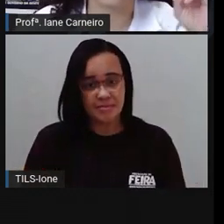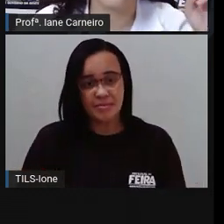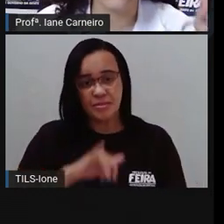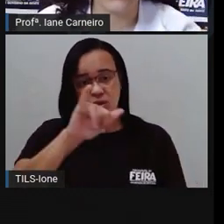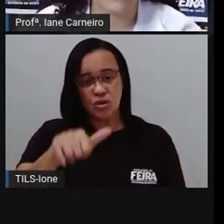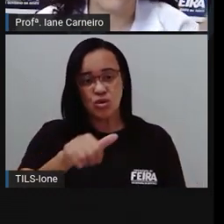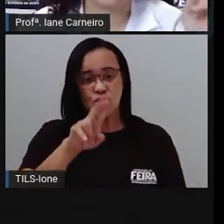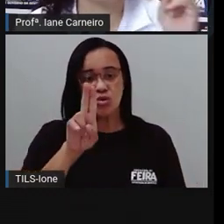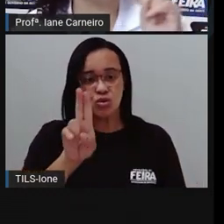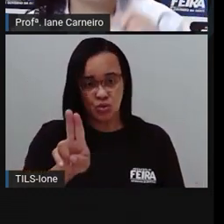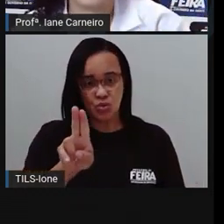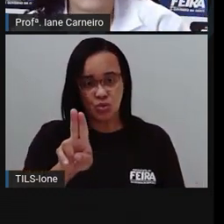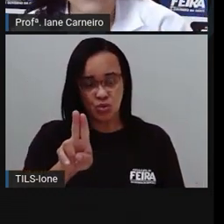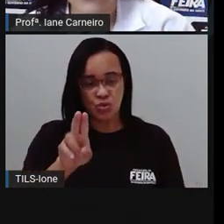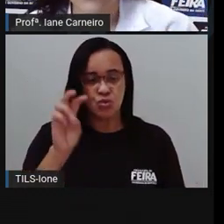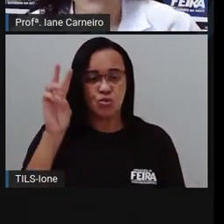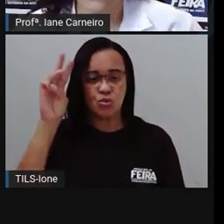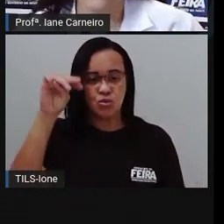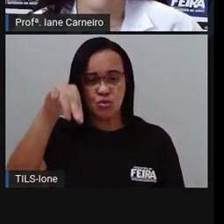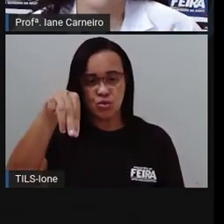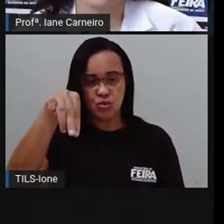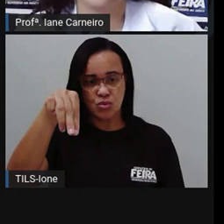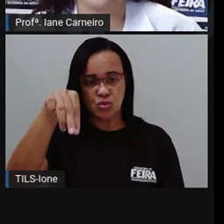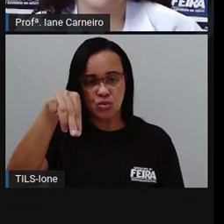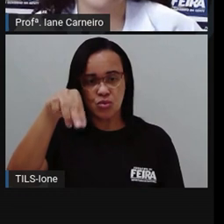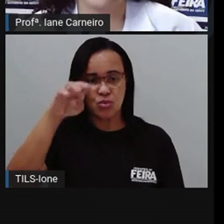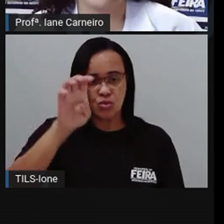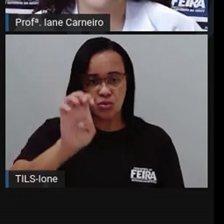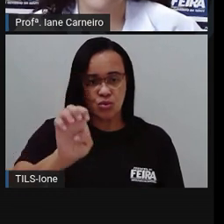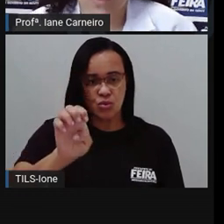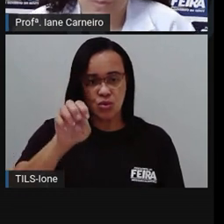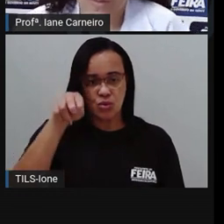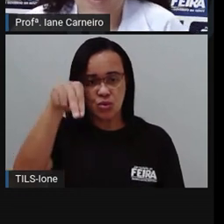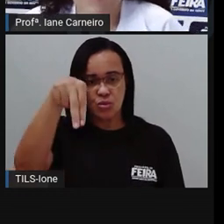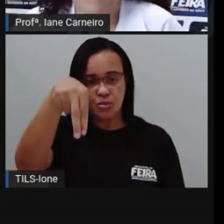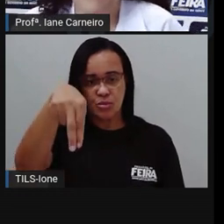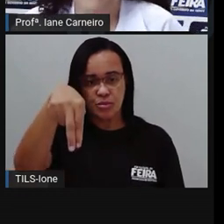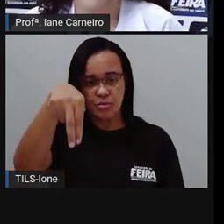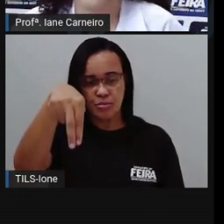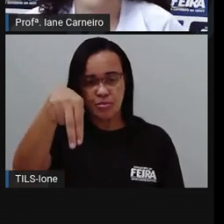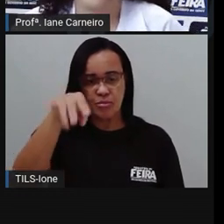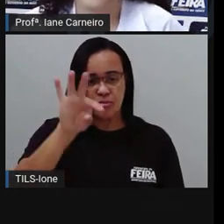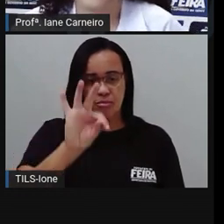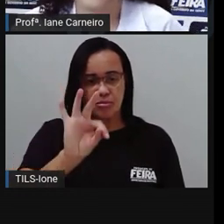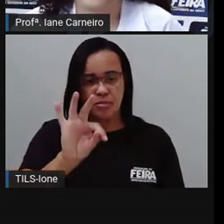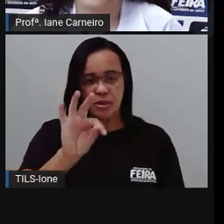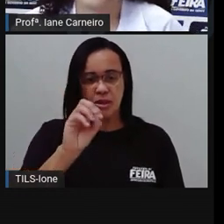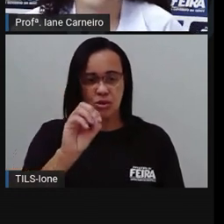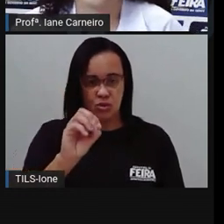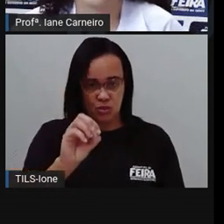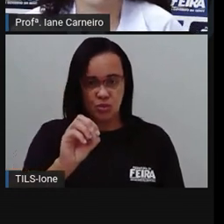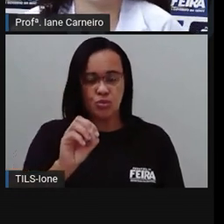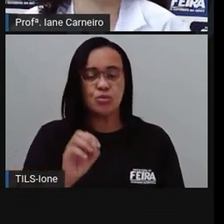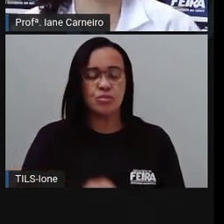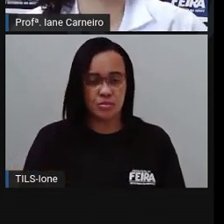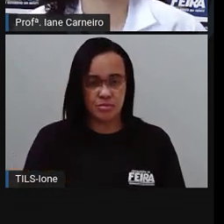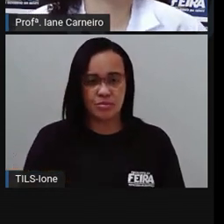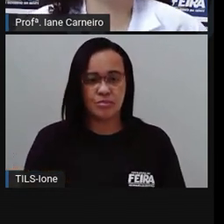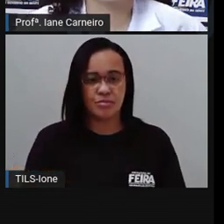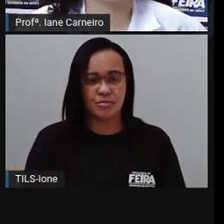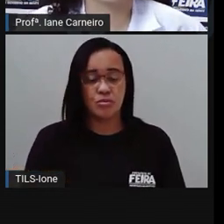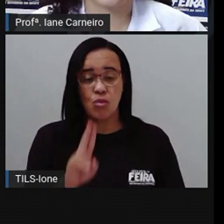jumento, ó, jumento,